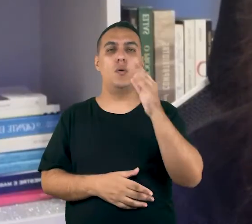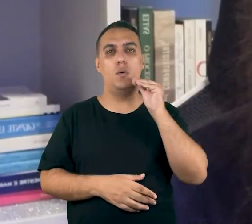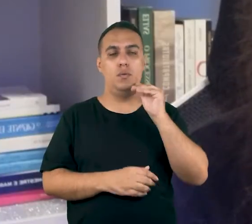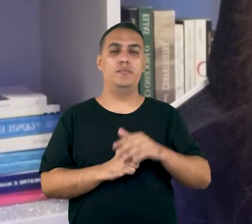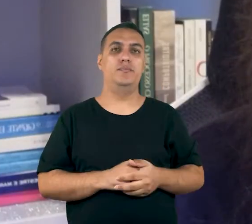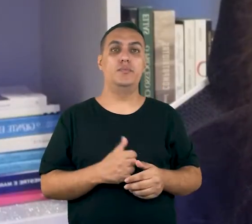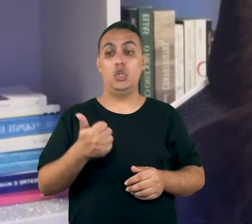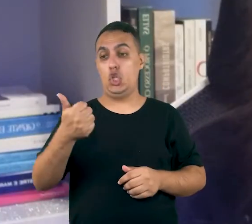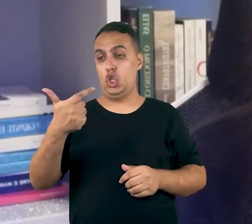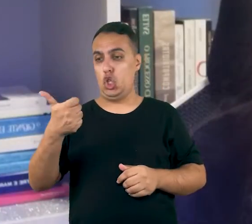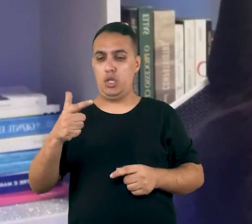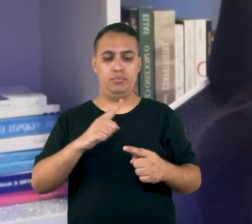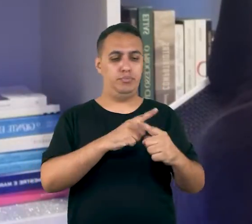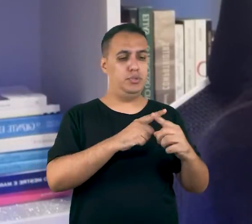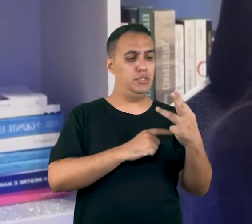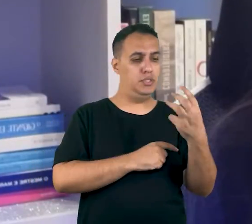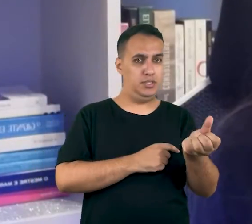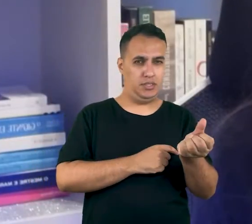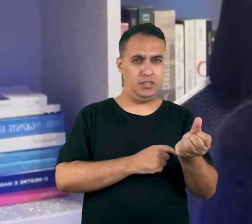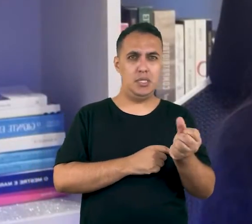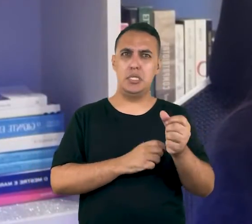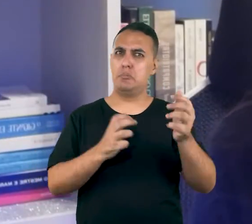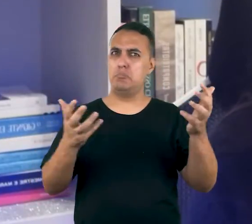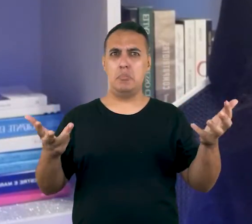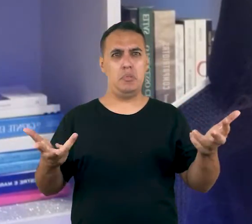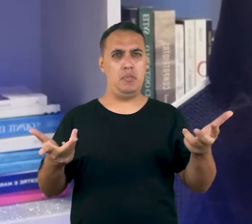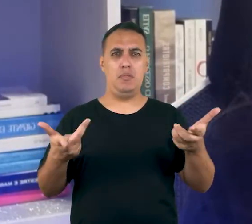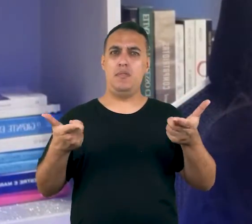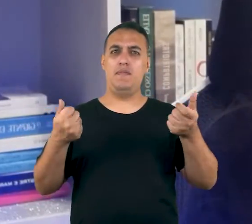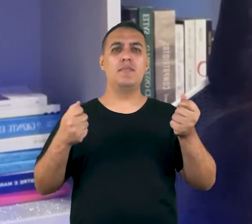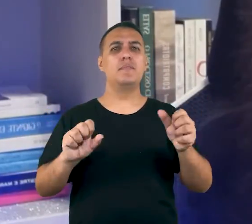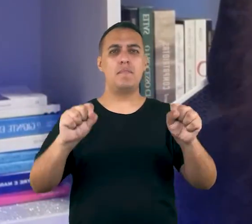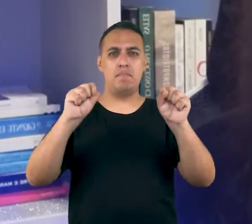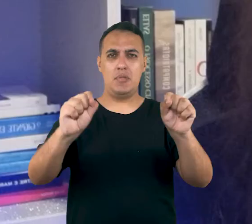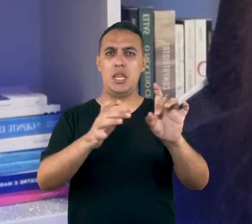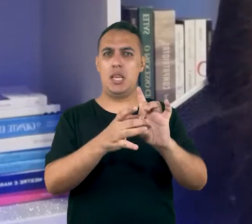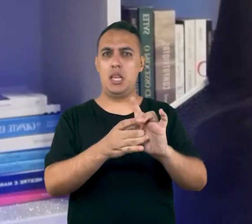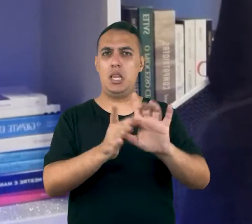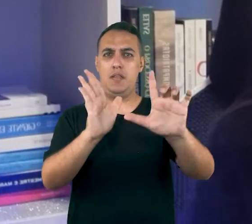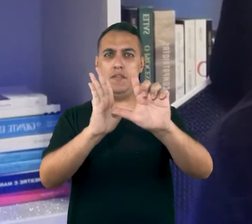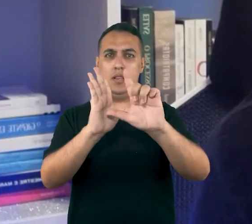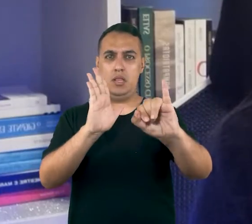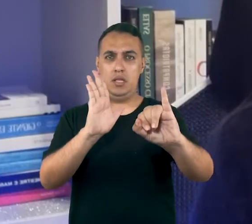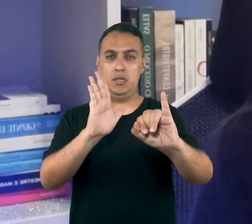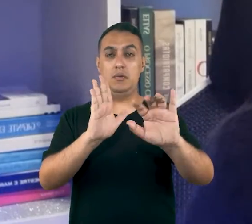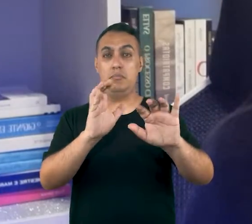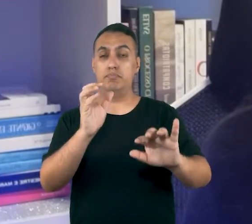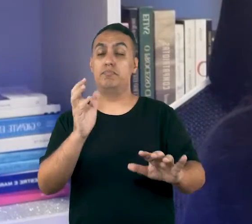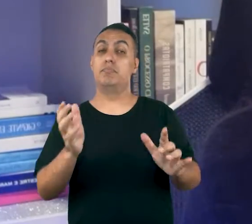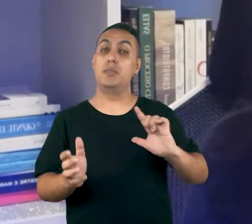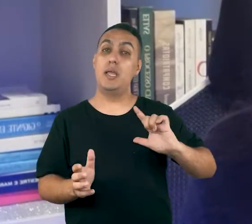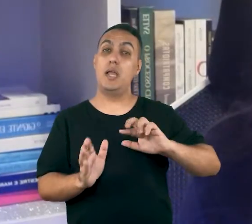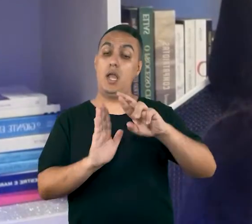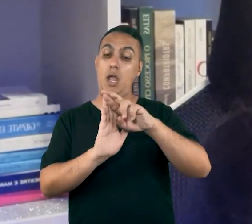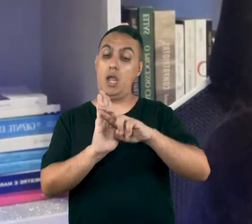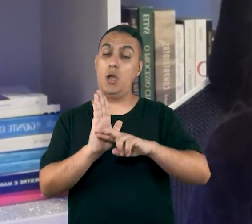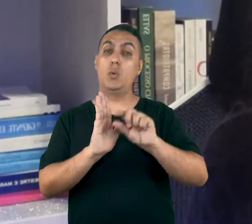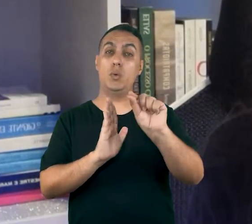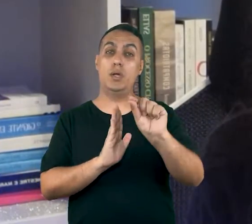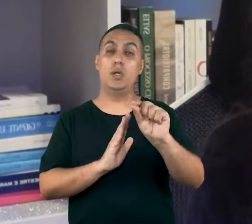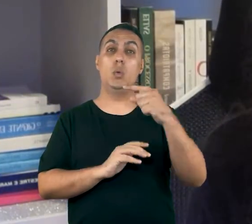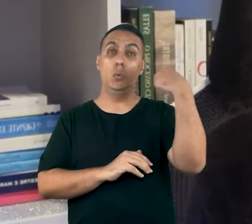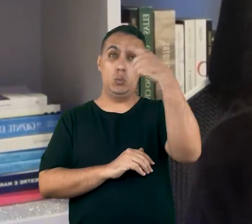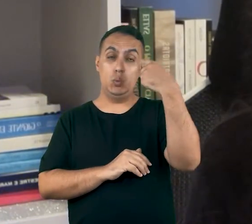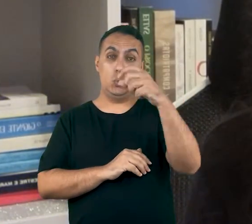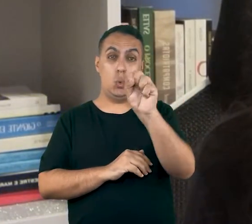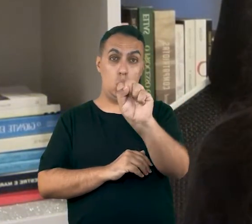escala de 12 por 36 é uma modalidade excepcional. Ela é permitida na lei, mas de maneira excepcional. A regra é o limite